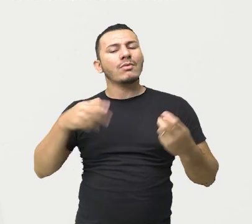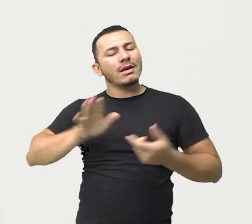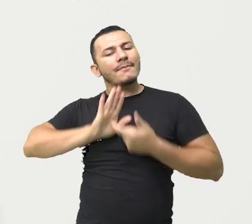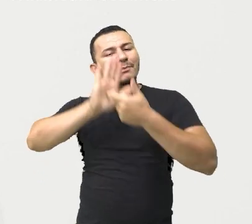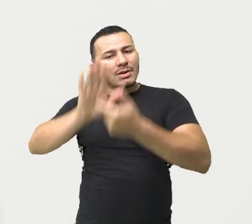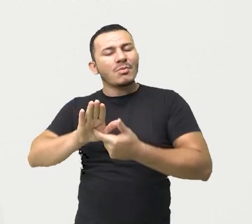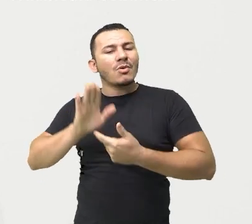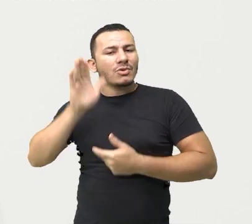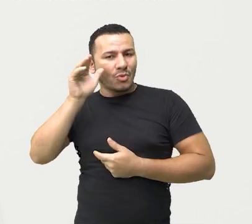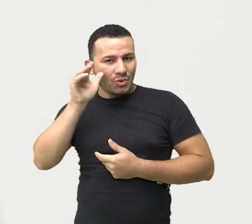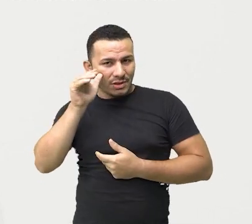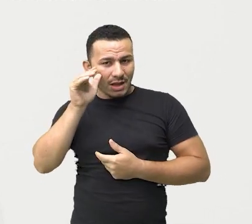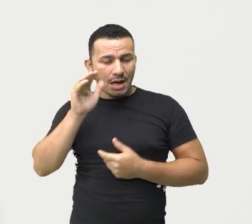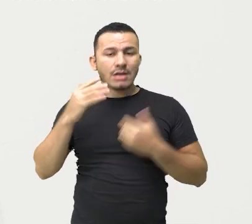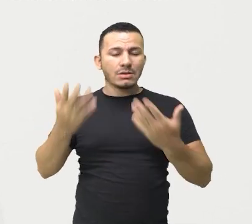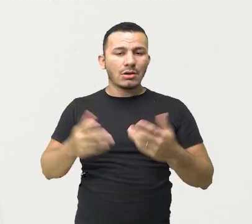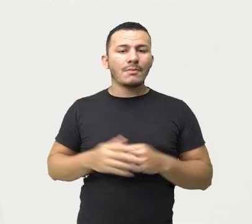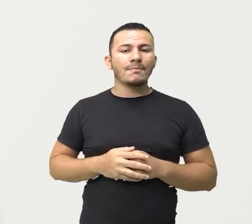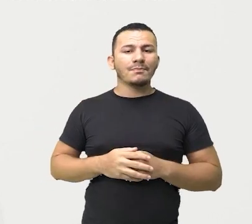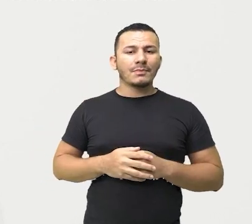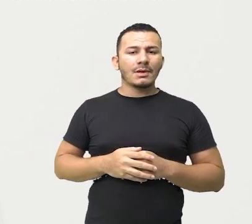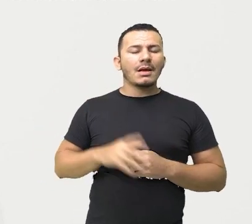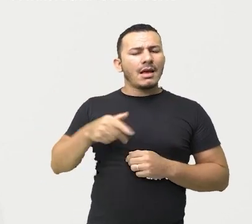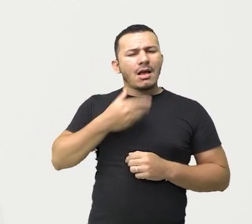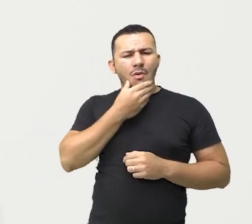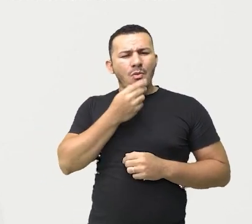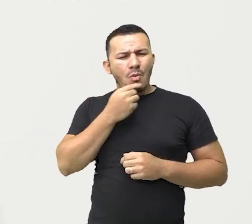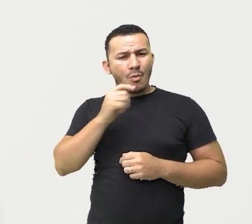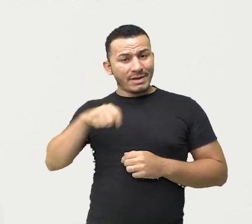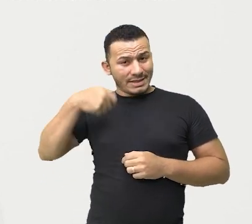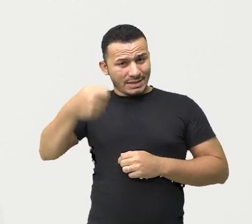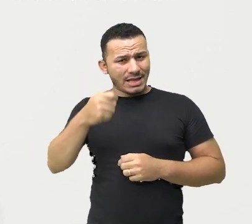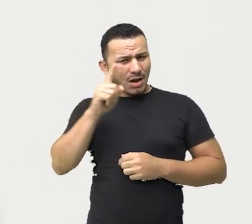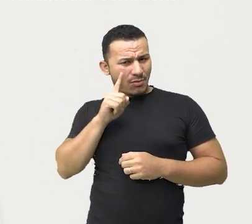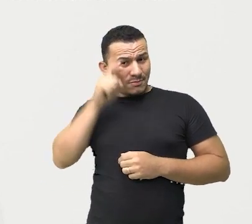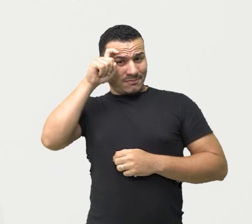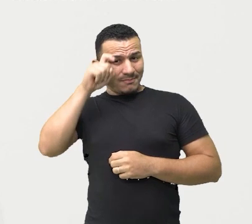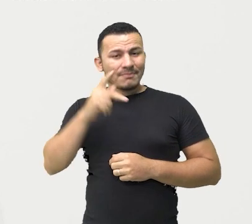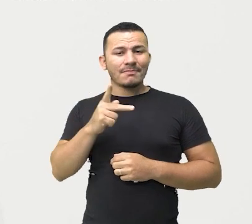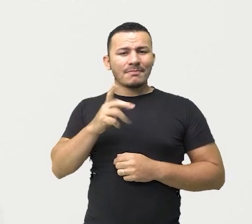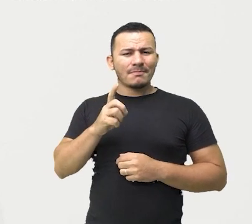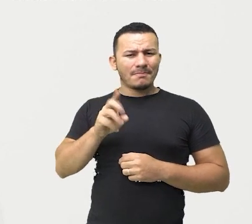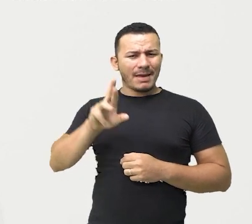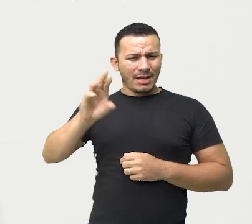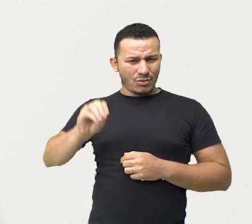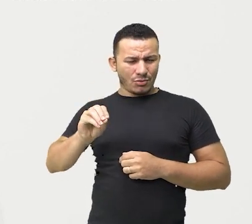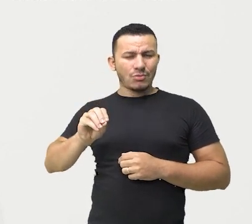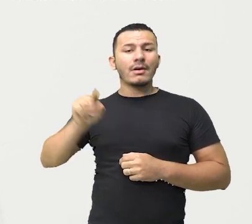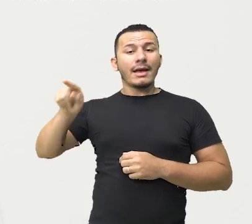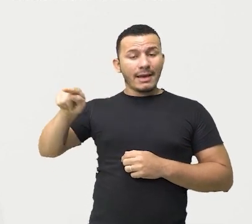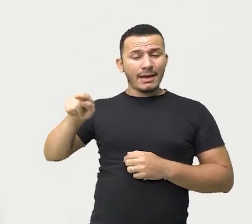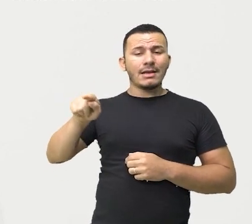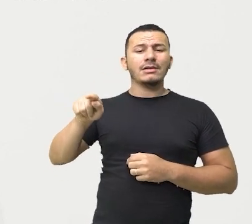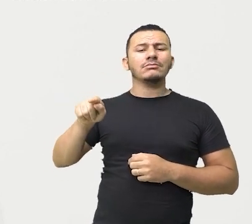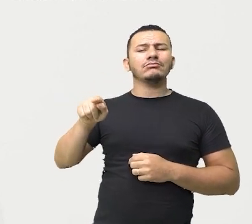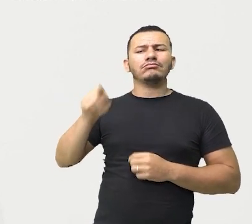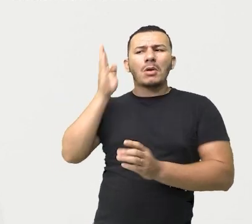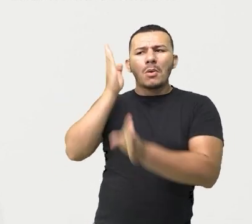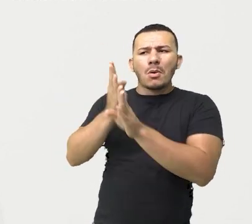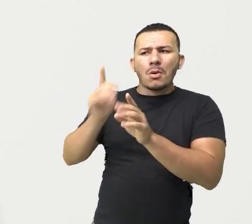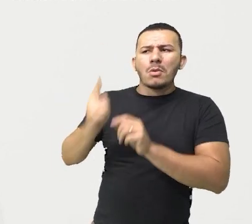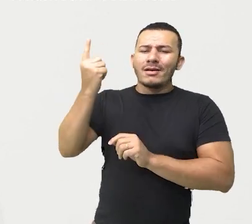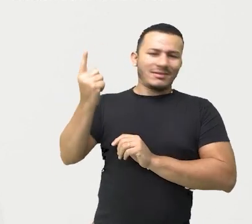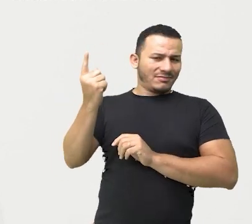como curiosidade, que antes de Pedro Álvares Cabral, outro navegador já tinha passado por nossas terras, certo?